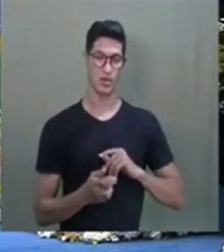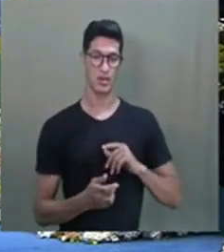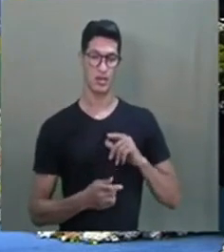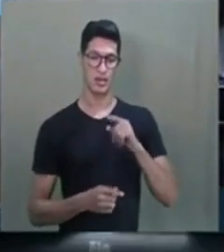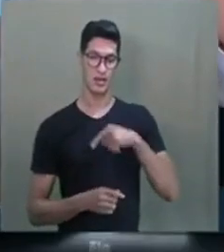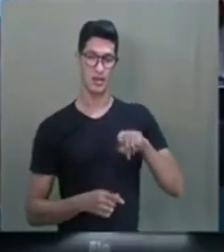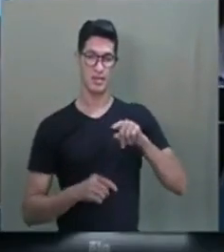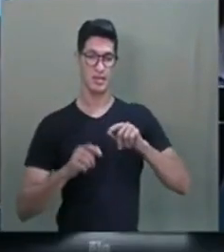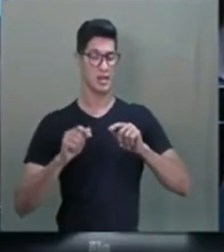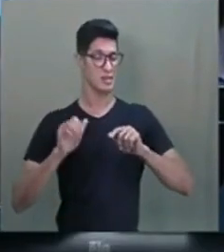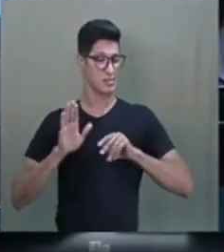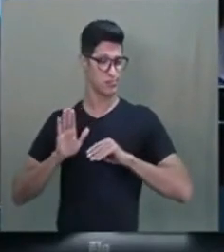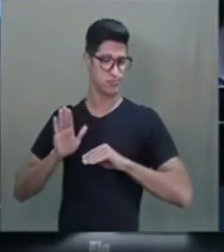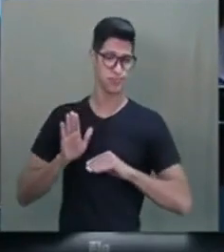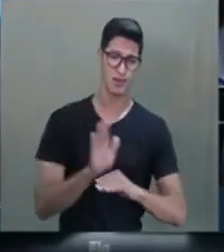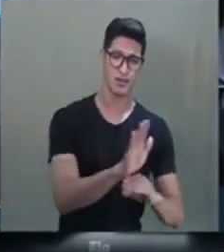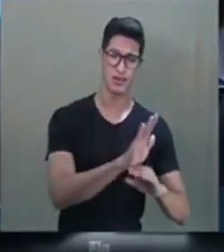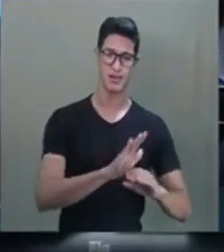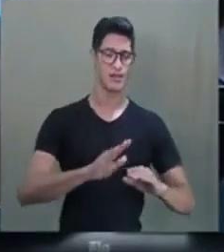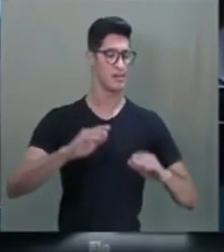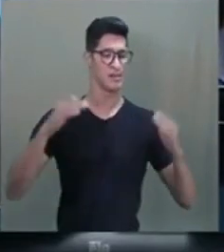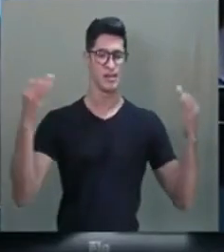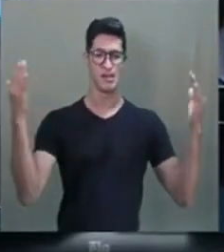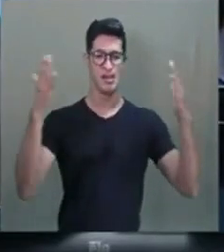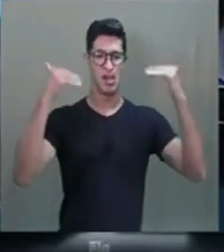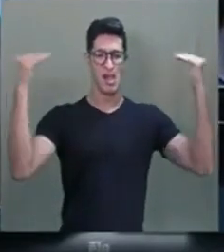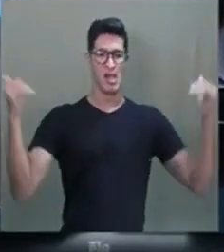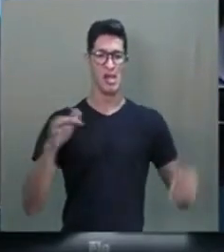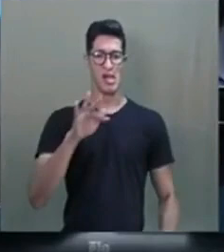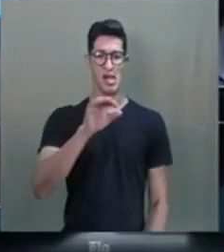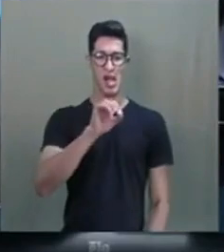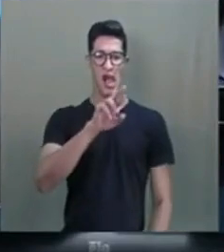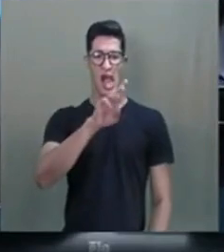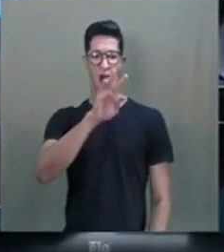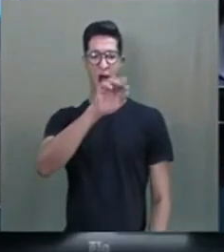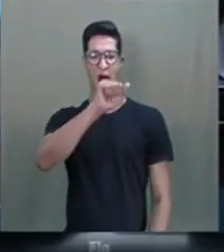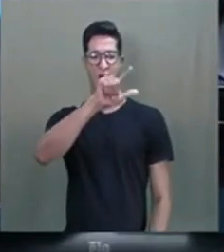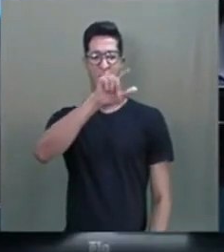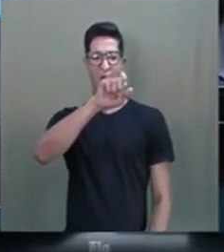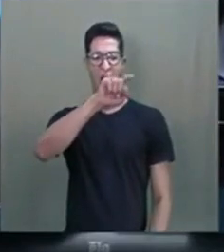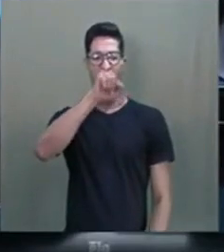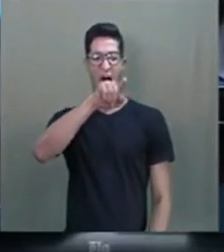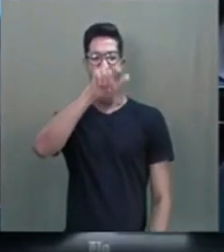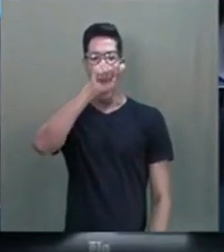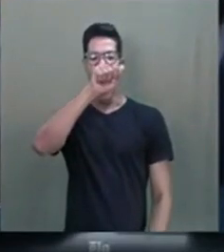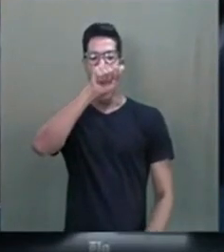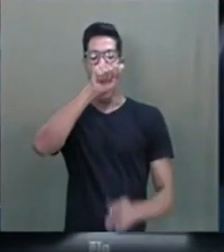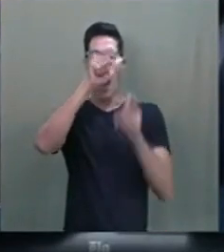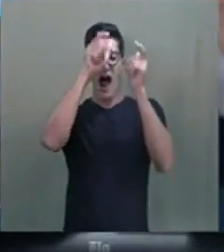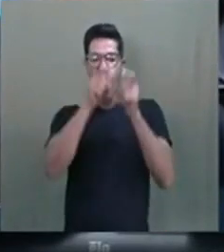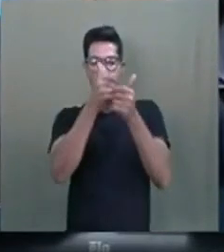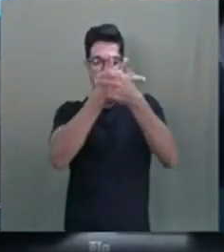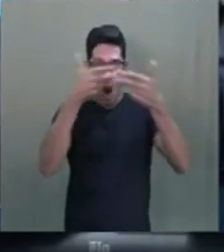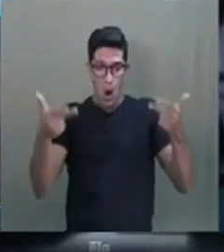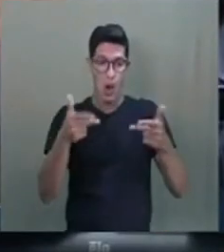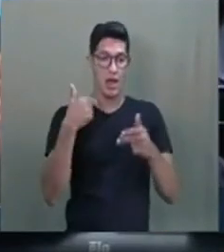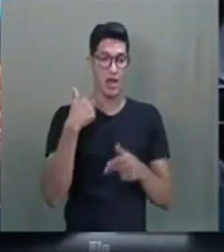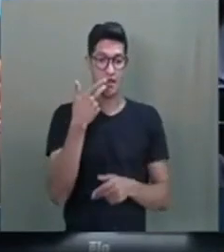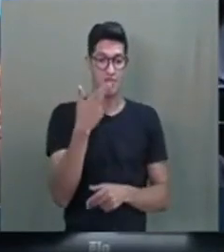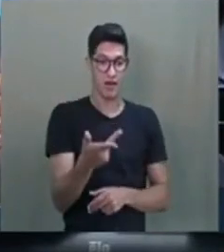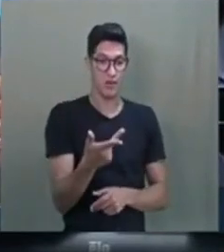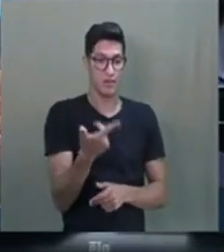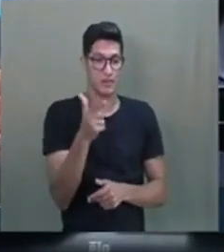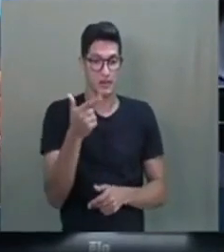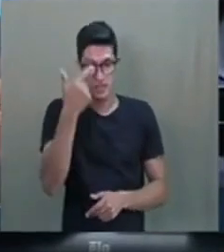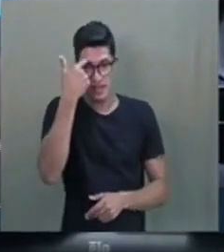e ele deu uma contribuição fabulosa para o Fortaleza chegar onde chegou. Então, olha as coisas, ela falou, ela não